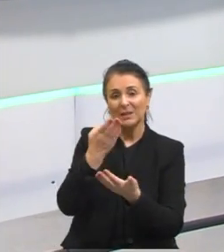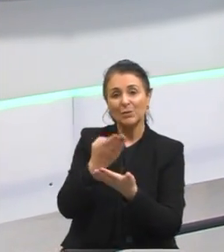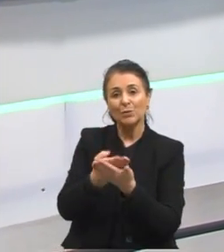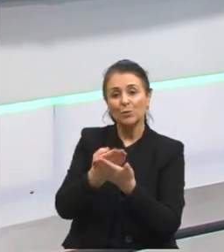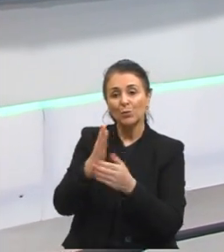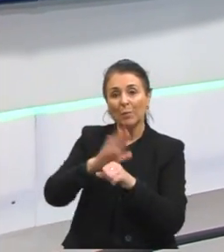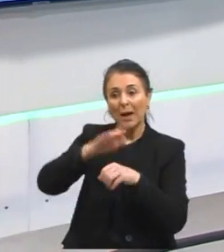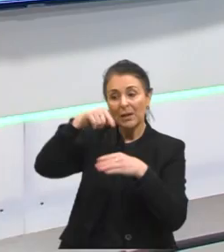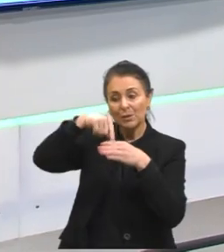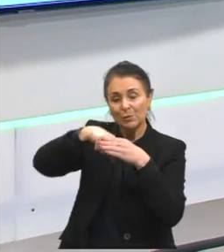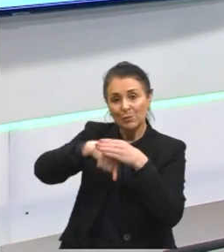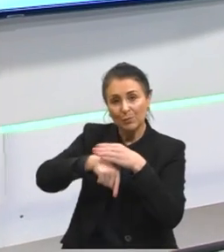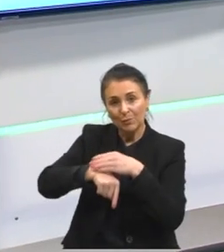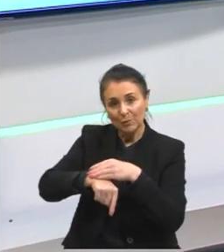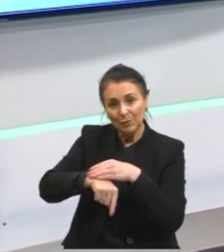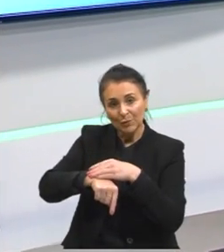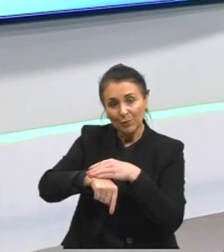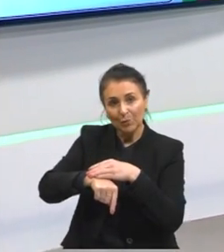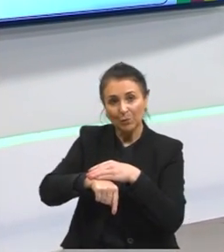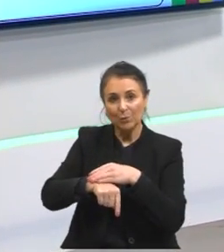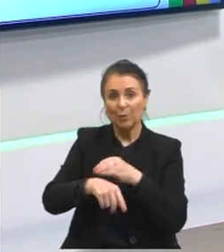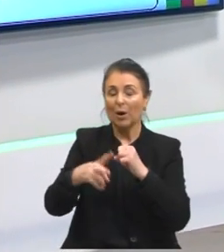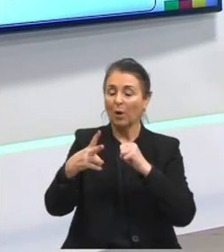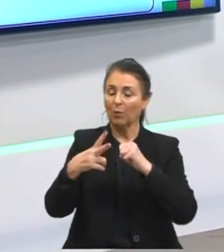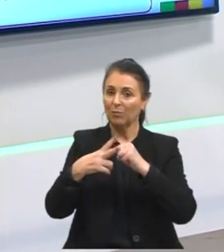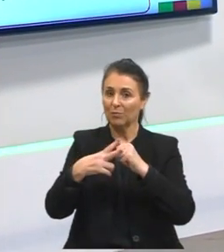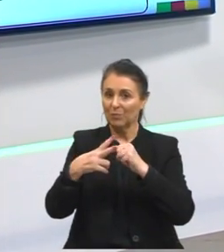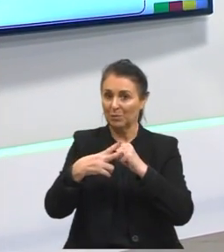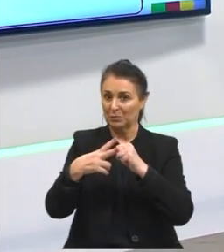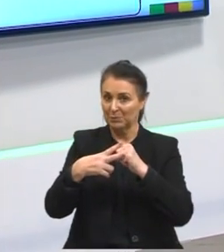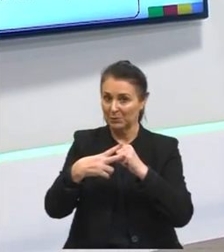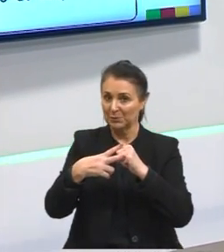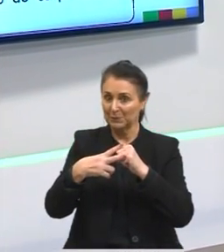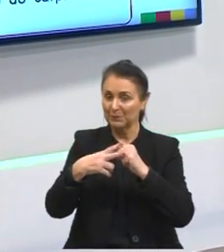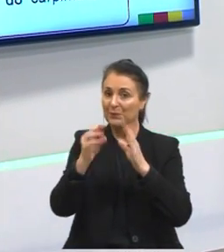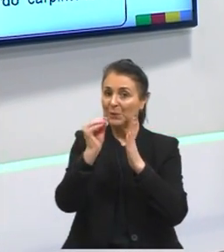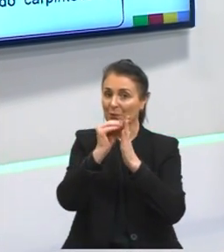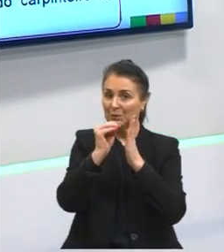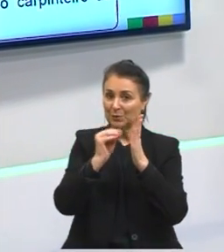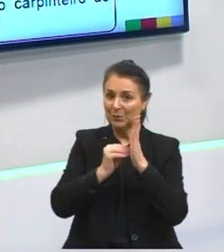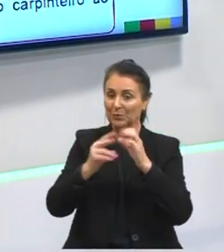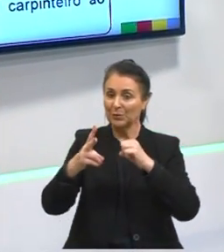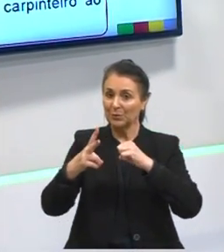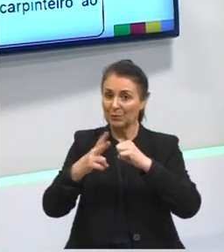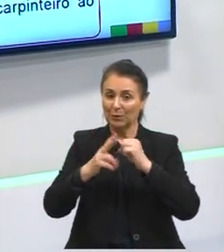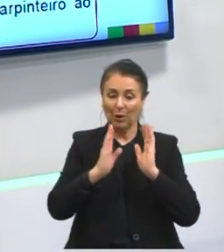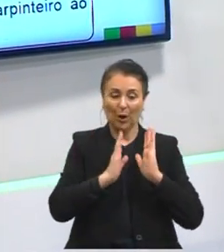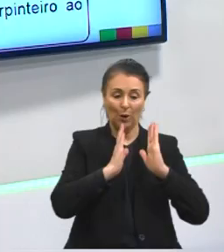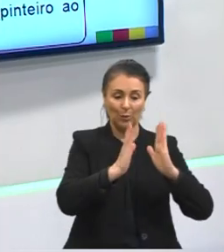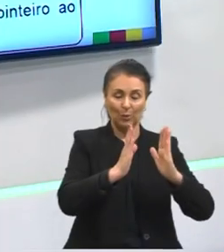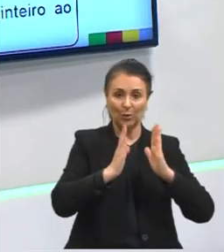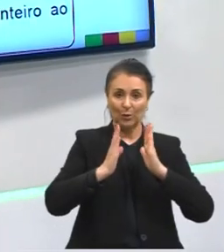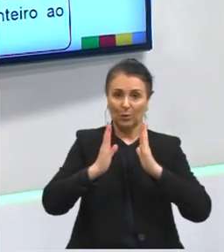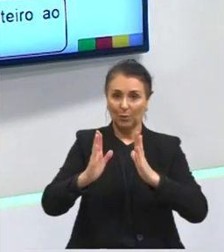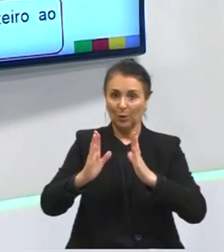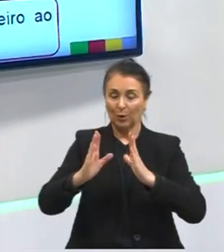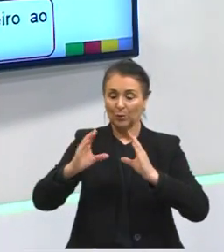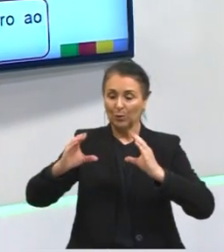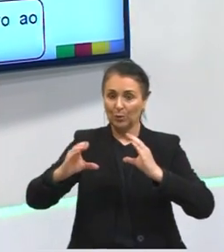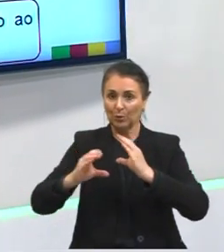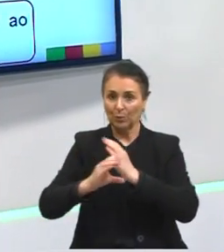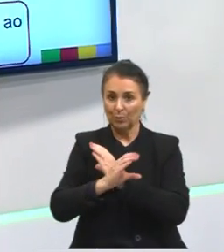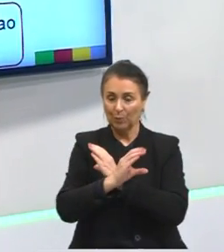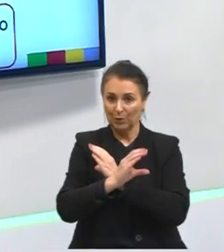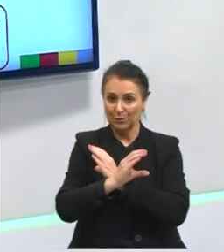aprofundado em relação aos verbos, os modos compostos do